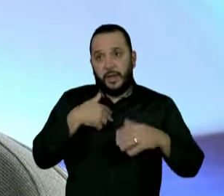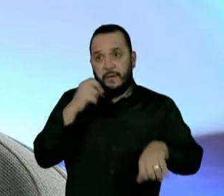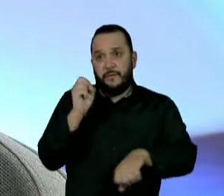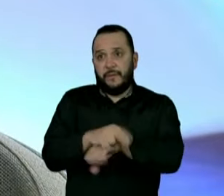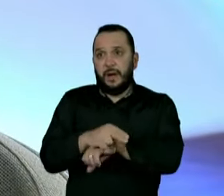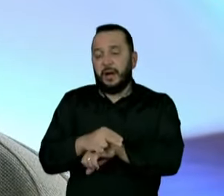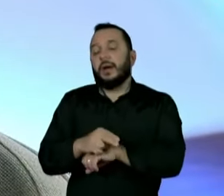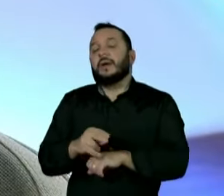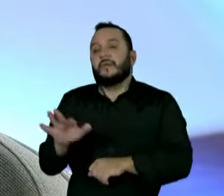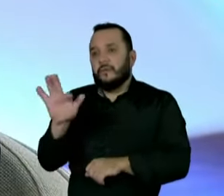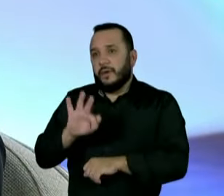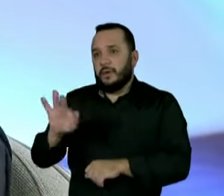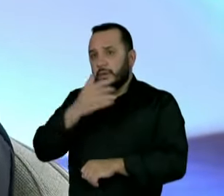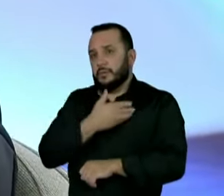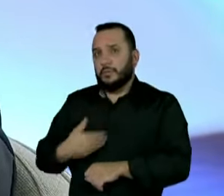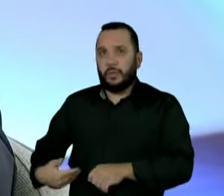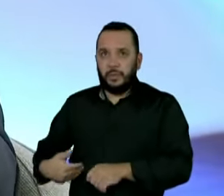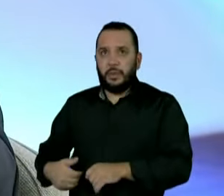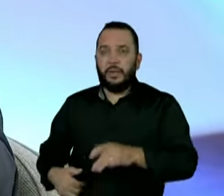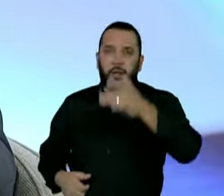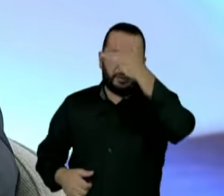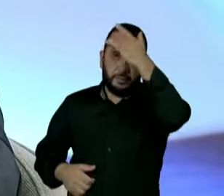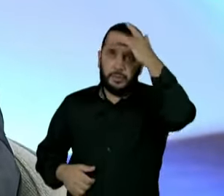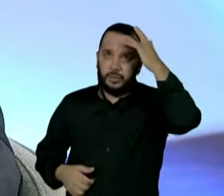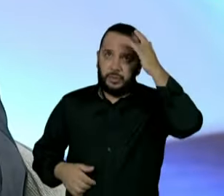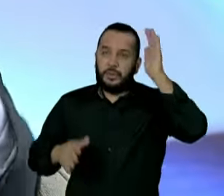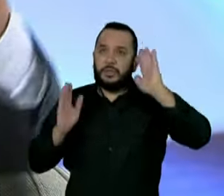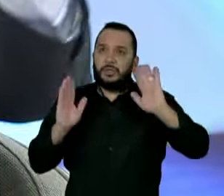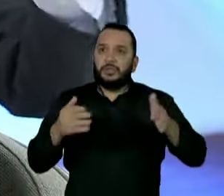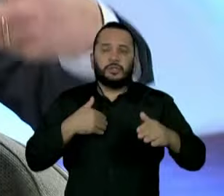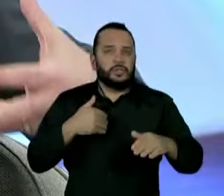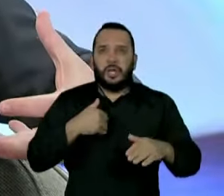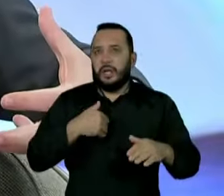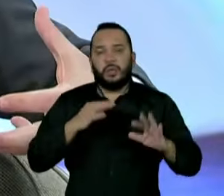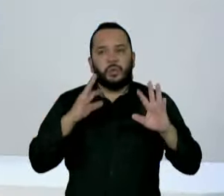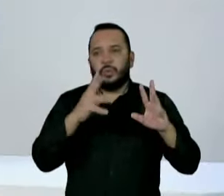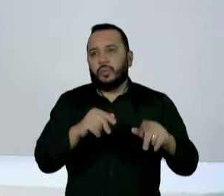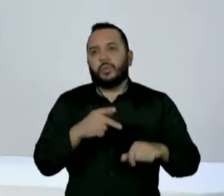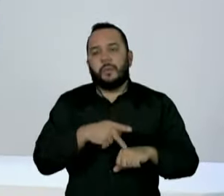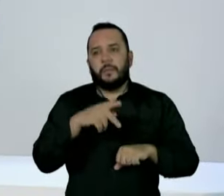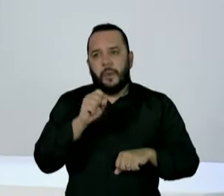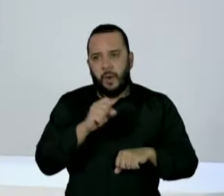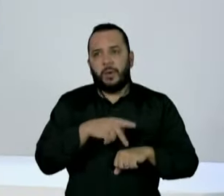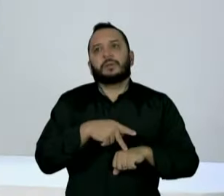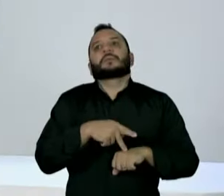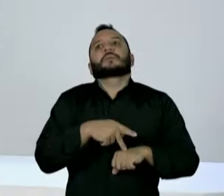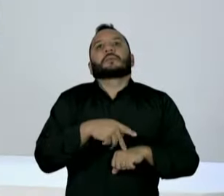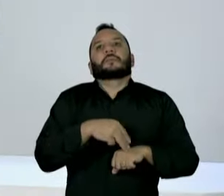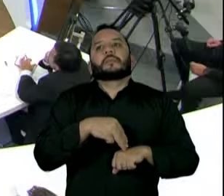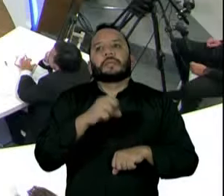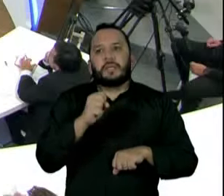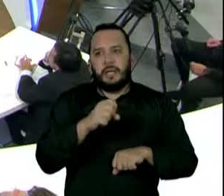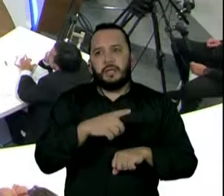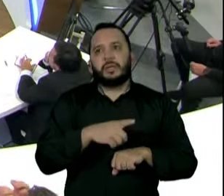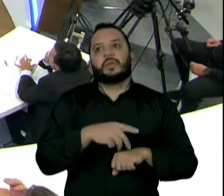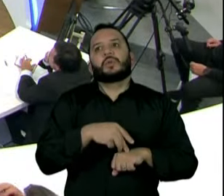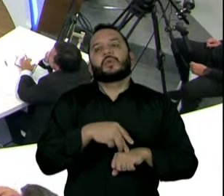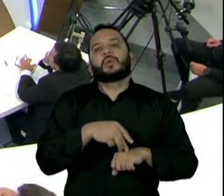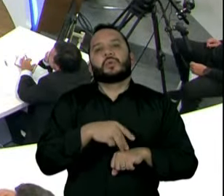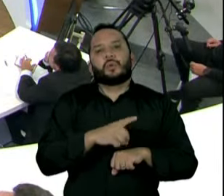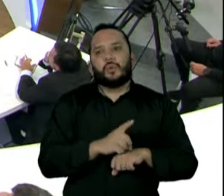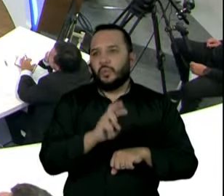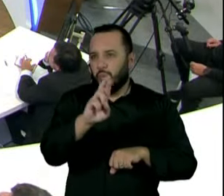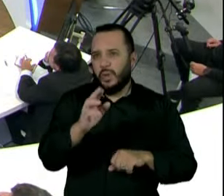na faculdade pública e as pessoas possam ter todos os cursos de extensão bancados pelo poder público enquanto não tem vaga. Mas é porque a universidade